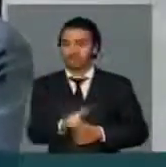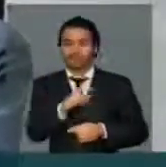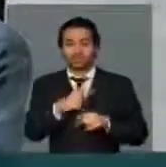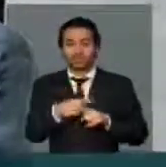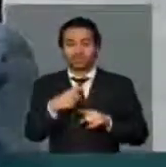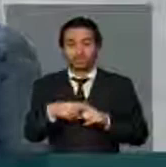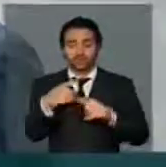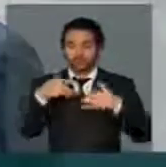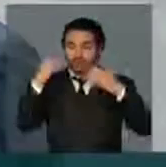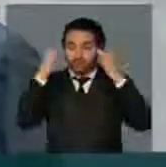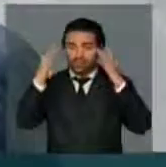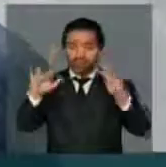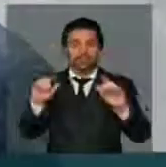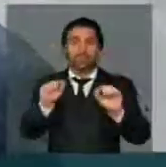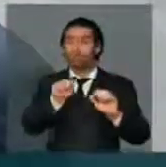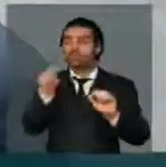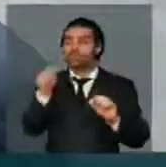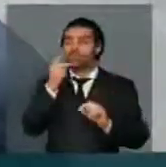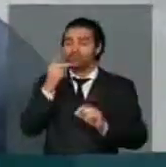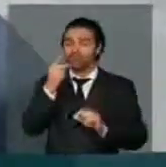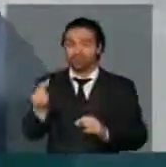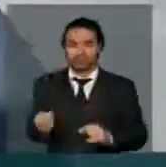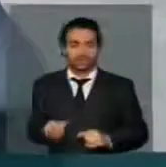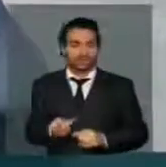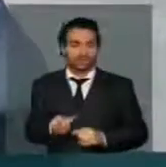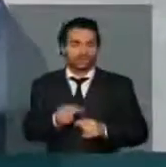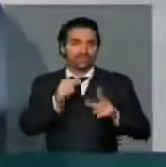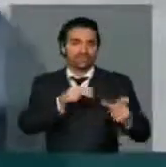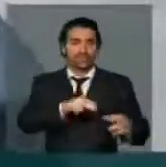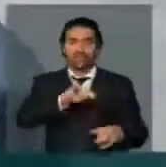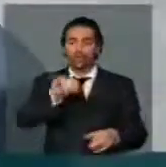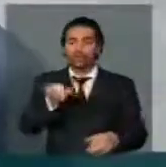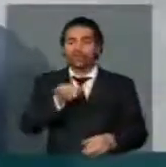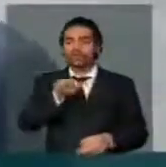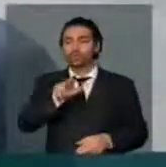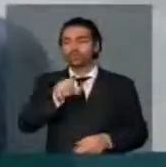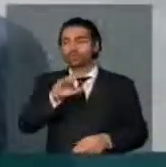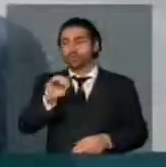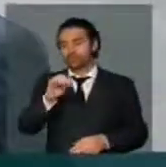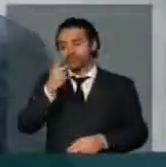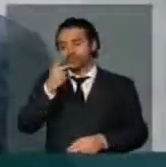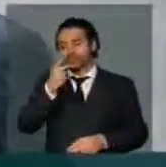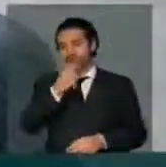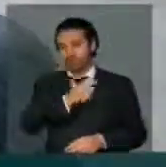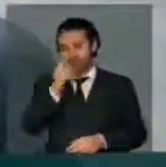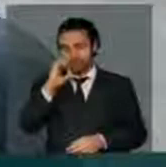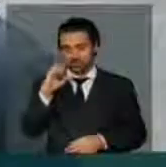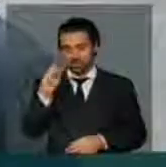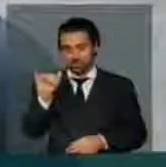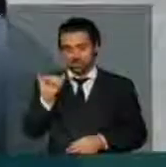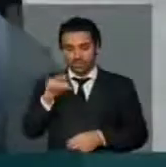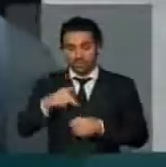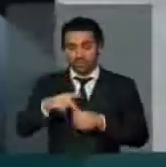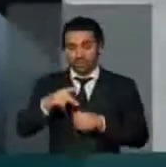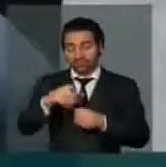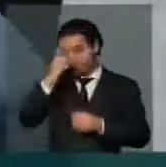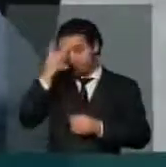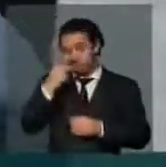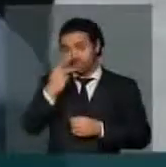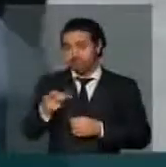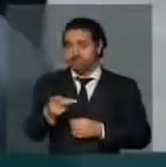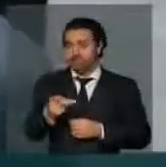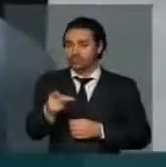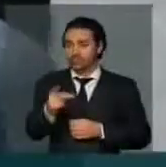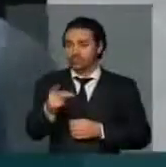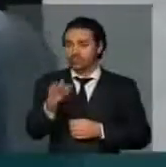não sei do que estamos falando. Parece a história que o Júlio Delgado contou na CPI da Petrobras, onde a pessoa falou assim, que tatu,